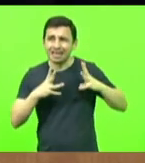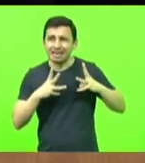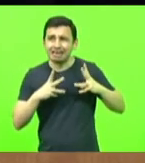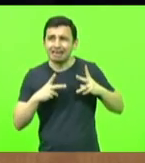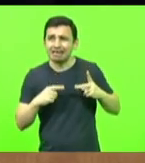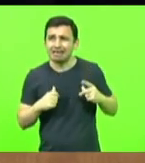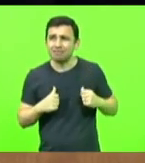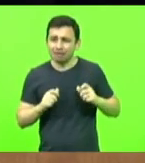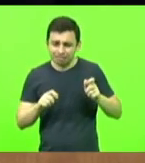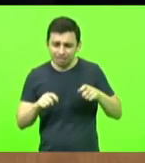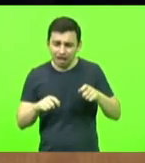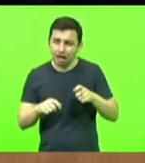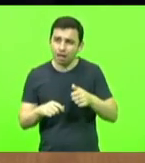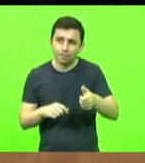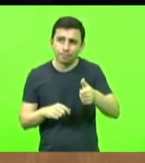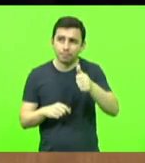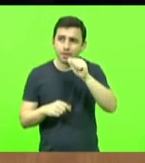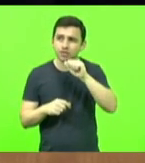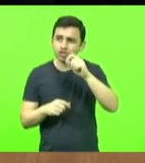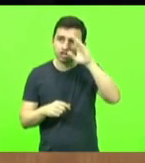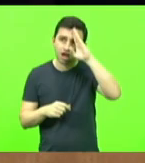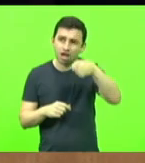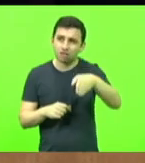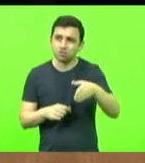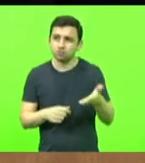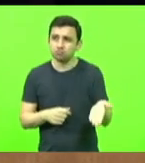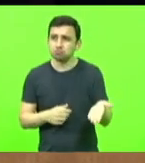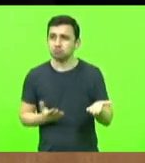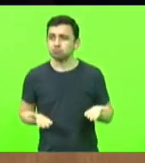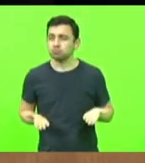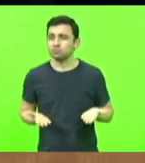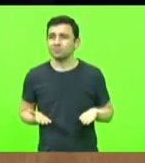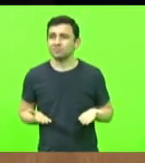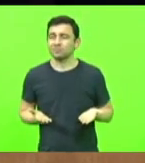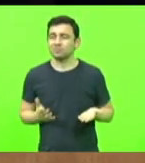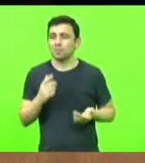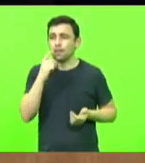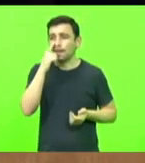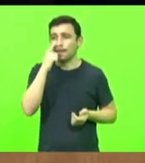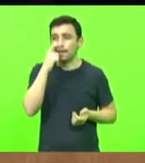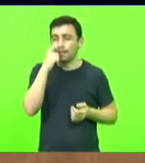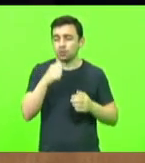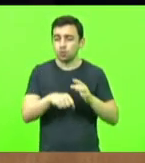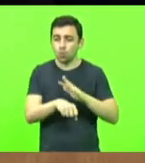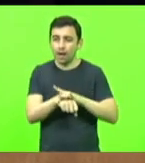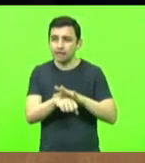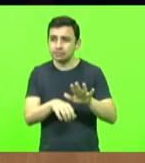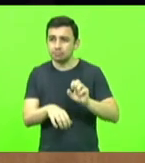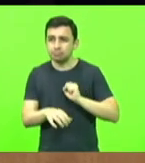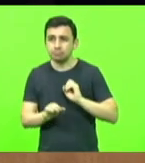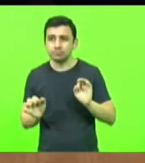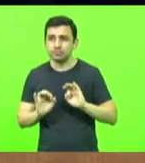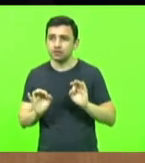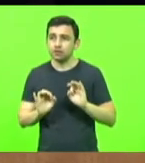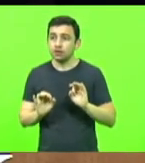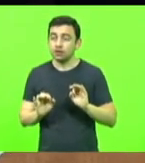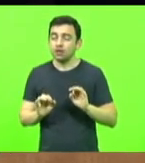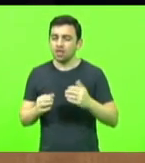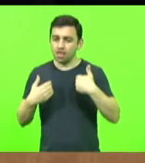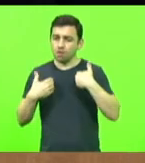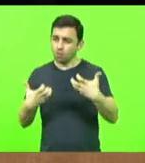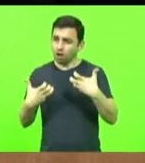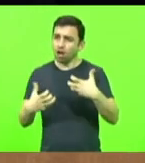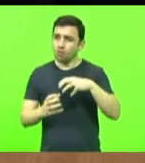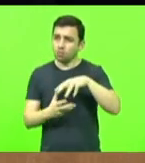podíamos beber direto da fonte, sem medo de qualquer doença. E este é o mundo que quero